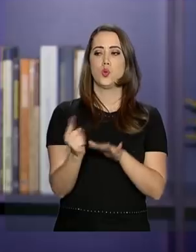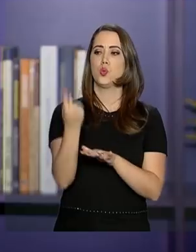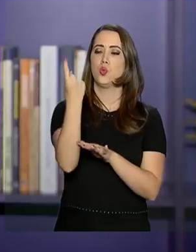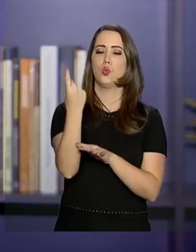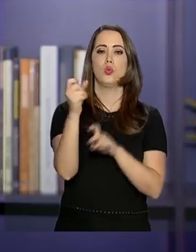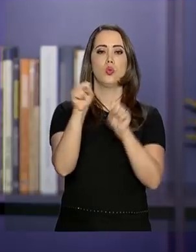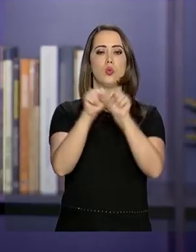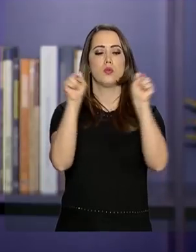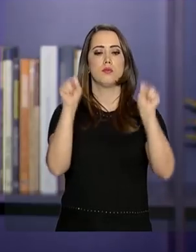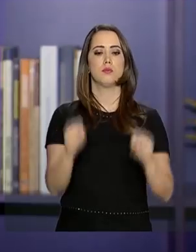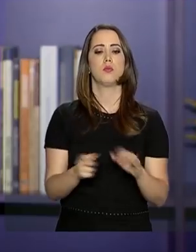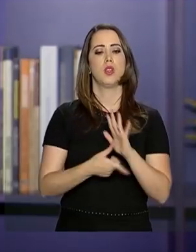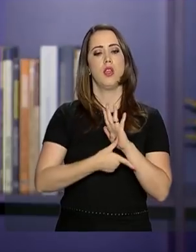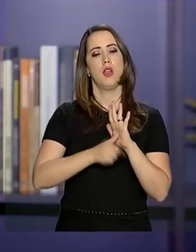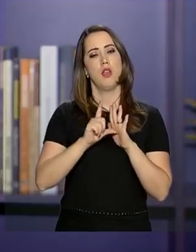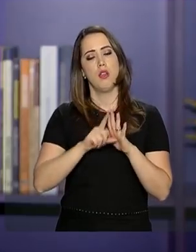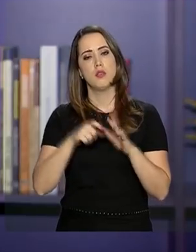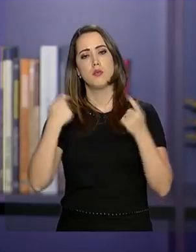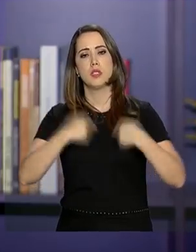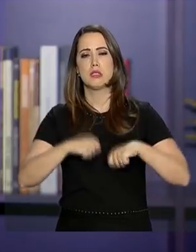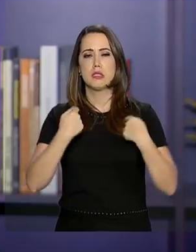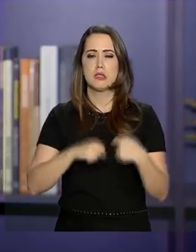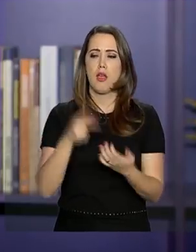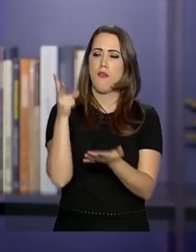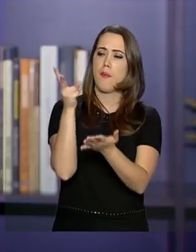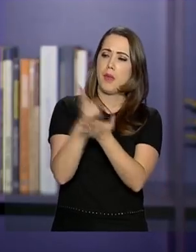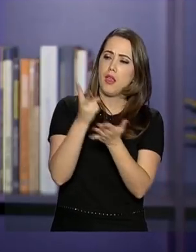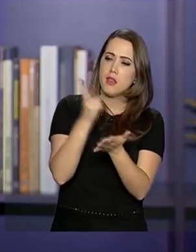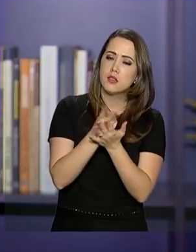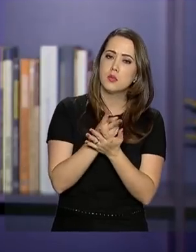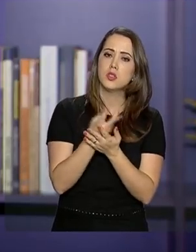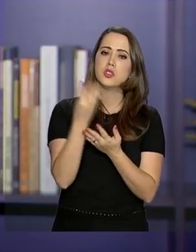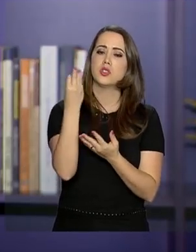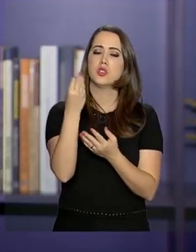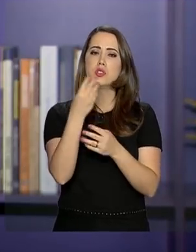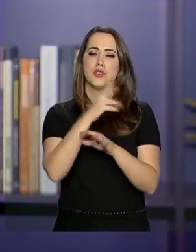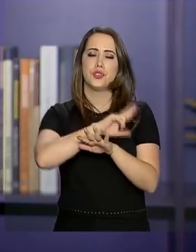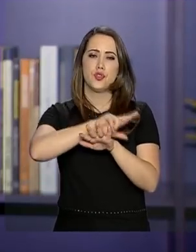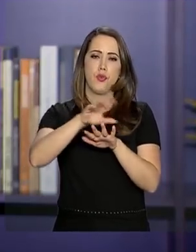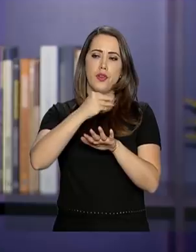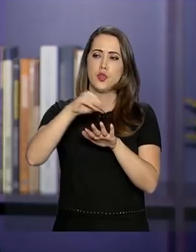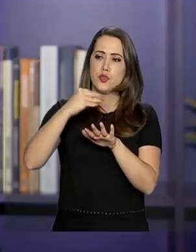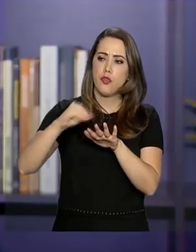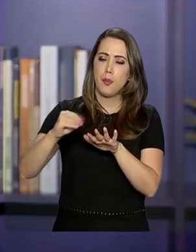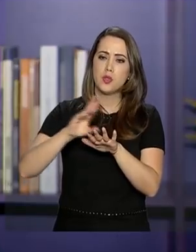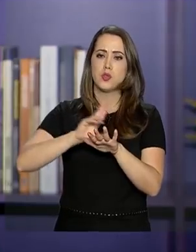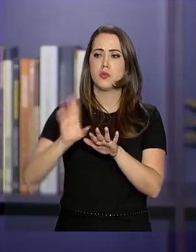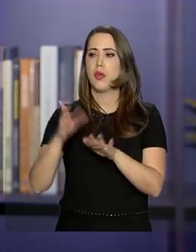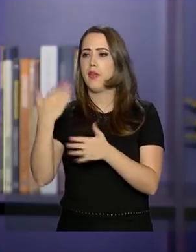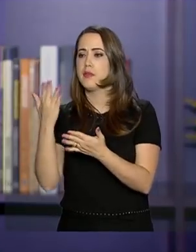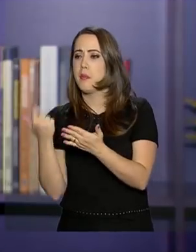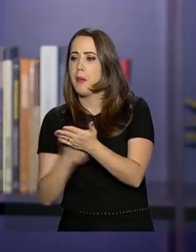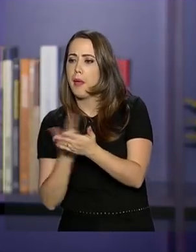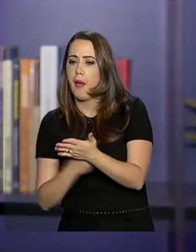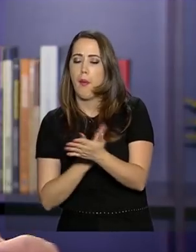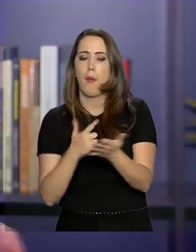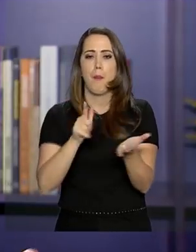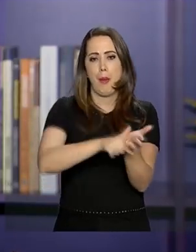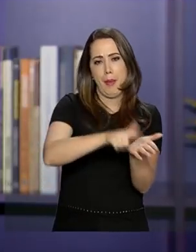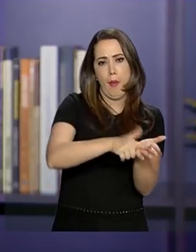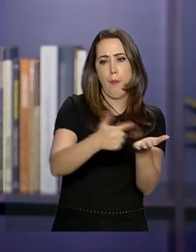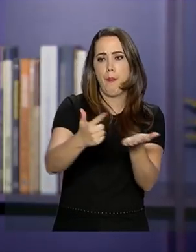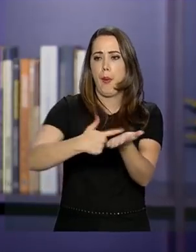programa. Antes, eles tinham toda essa mesma base de dados, mas parte impressa e parte